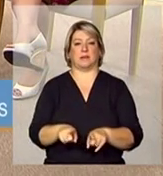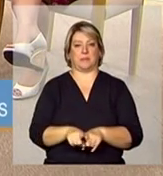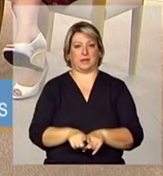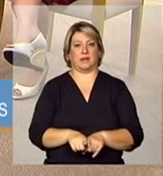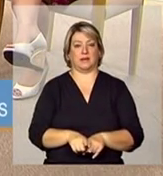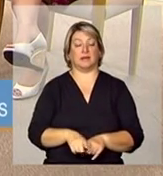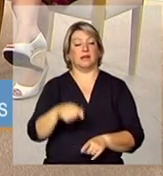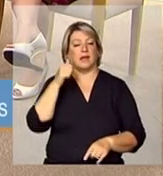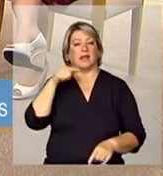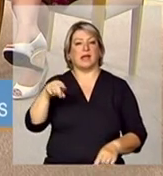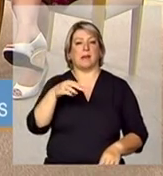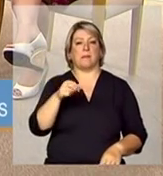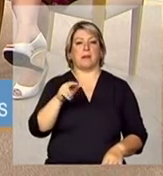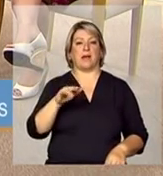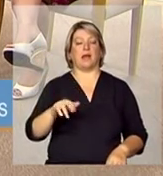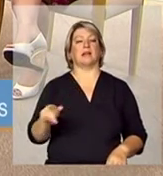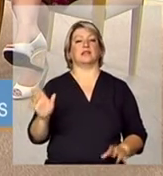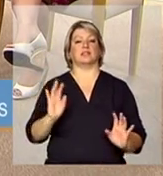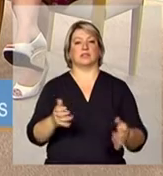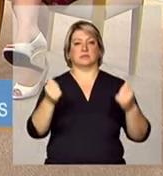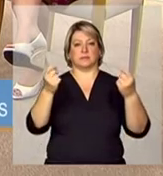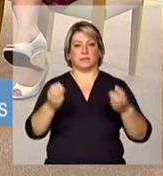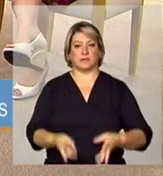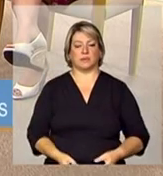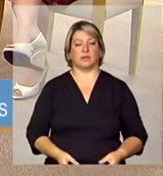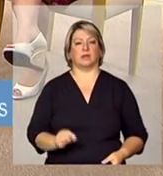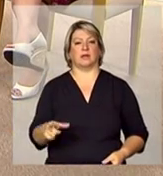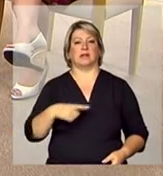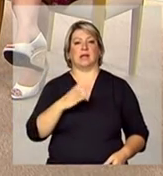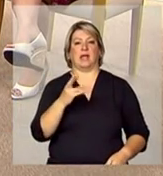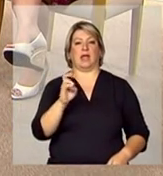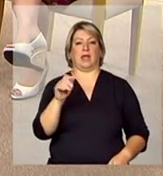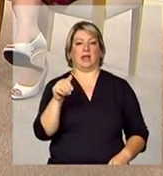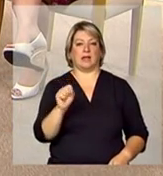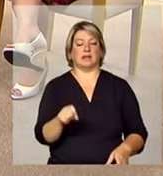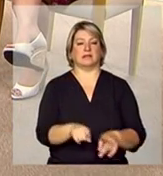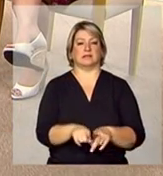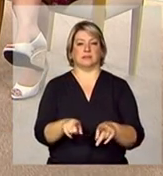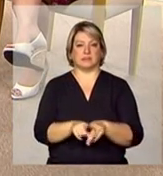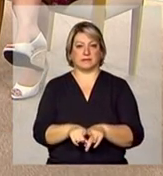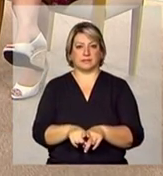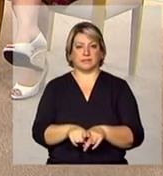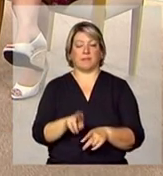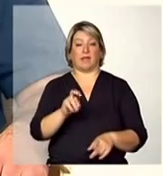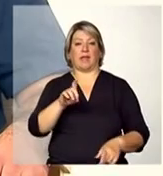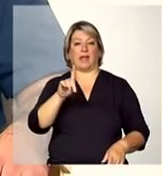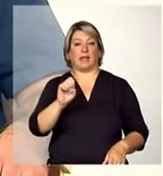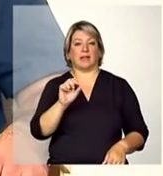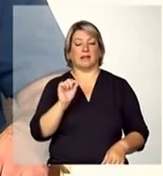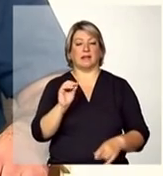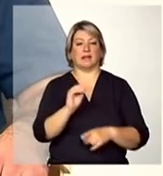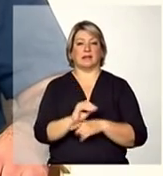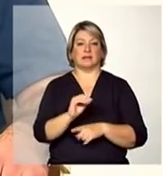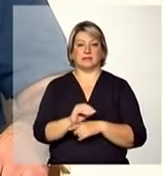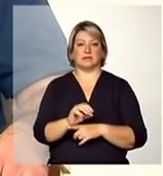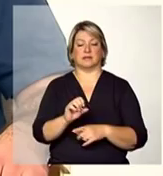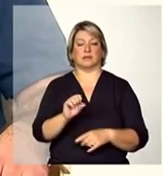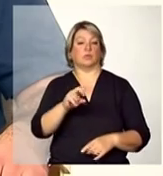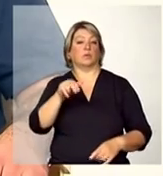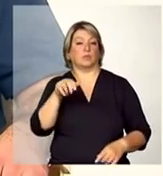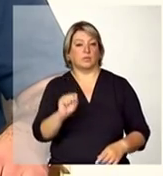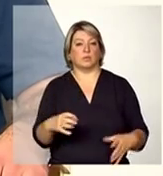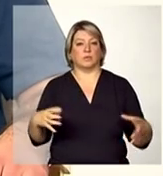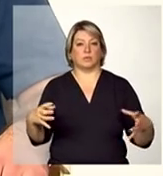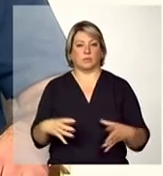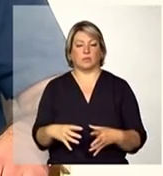Mariana já citou que são essas formas de referência através do CREAS e da rede de assistência social que vão nos indicar essas pessoas